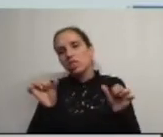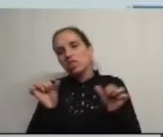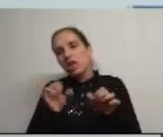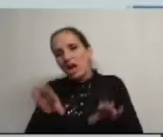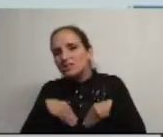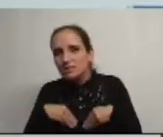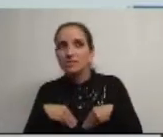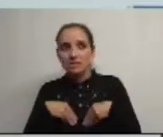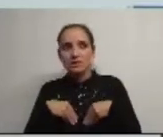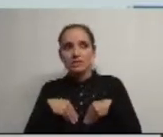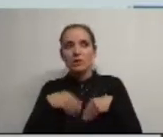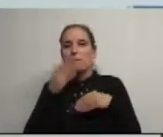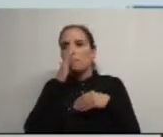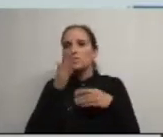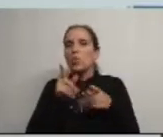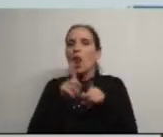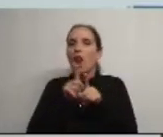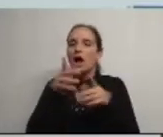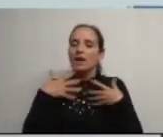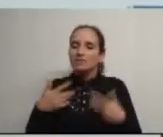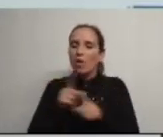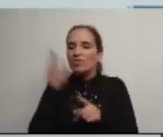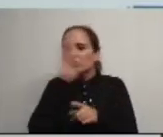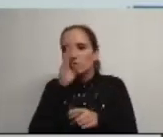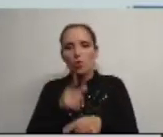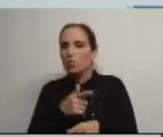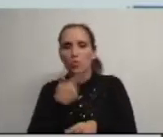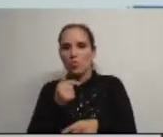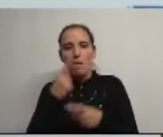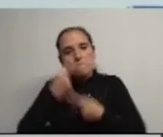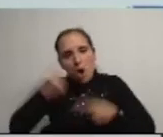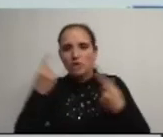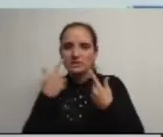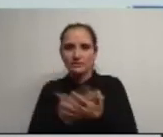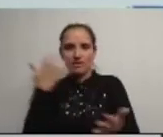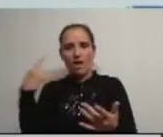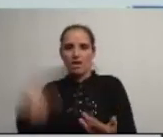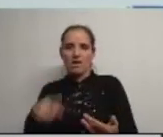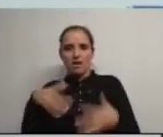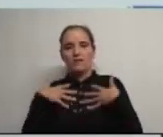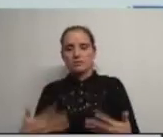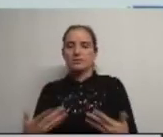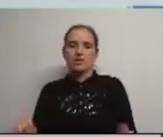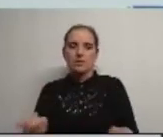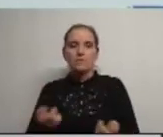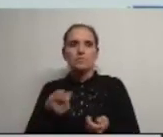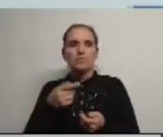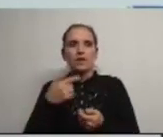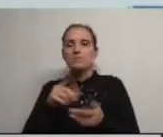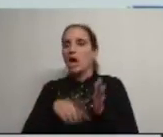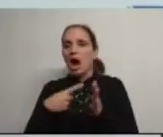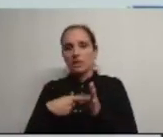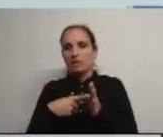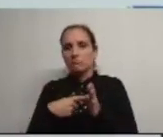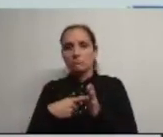legado eu temo que o seu cansaço já seja forte mais para disfarçar o seu Presidente está cansado admite-o e este Executivo está esgotado mas a Águeda não pode